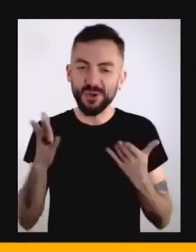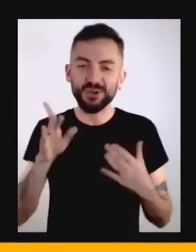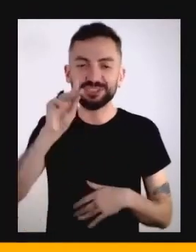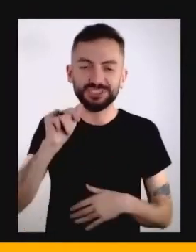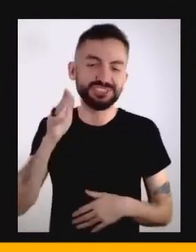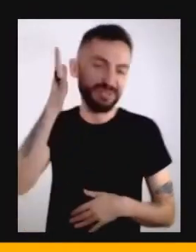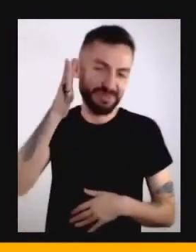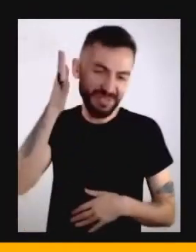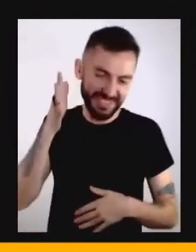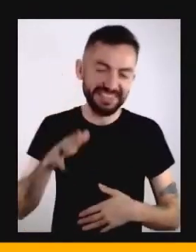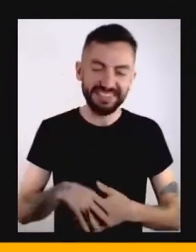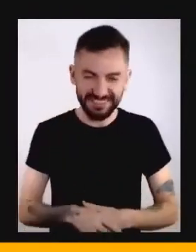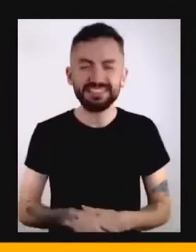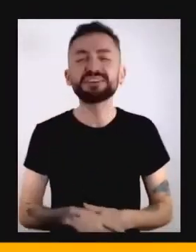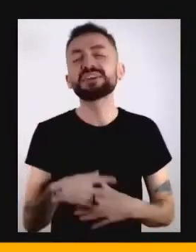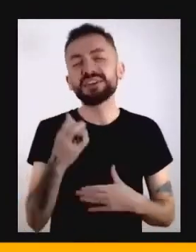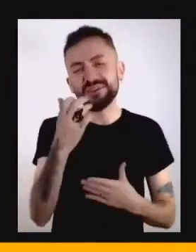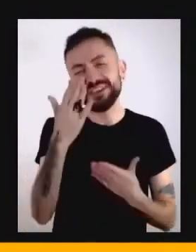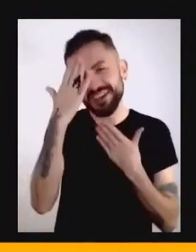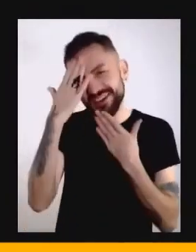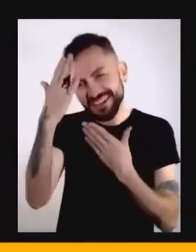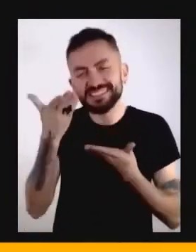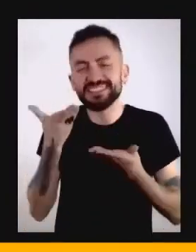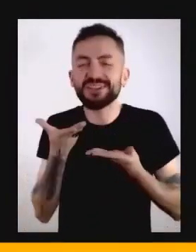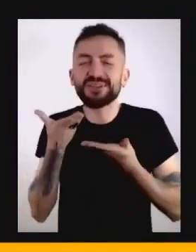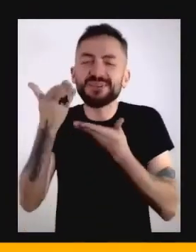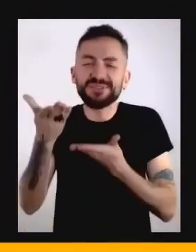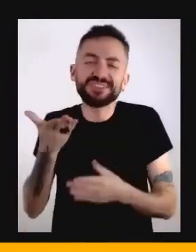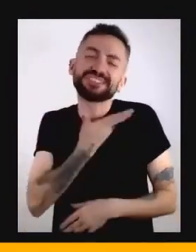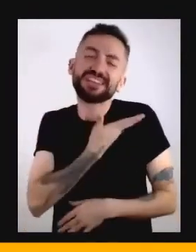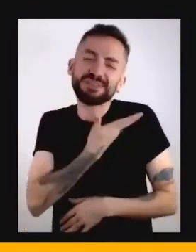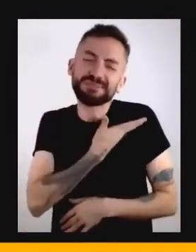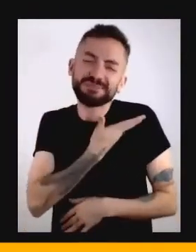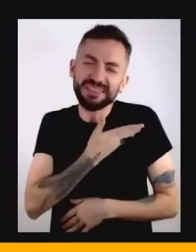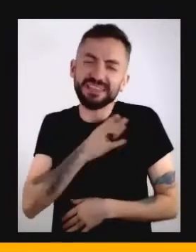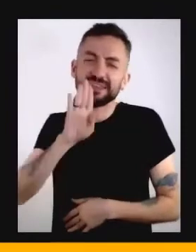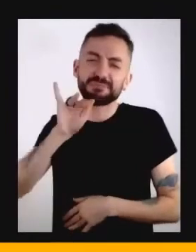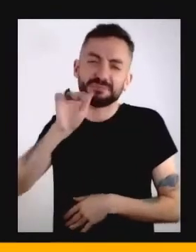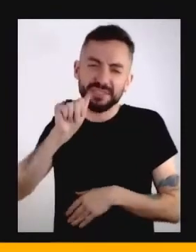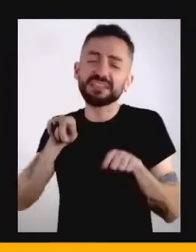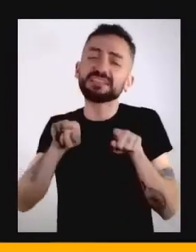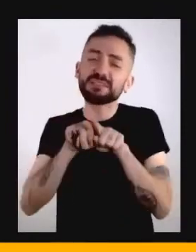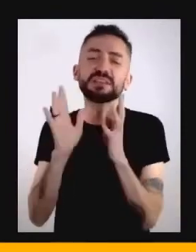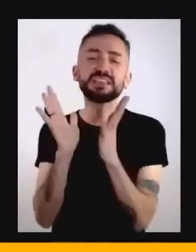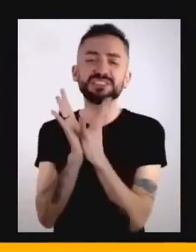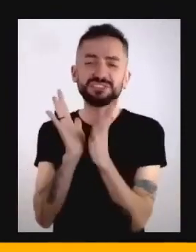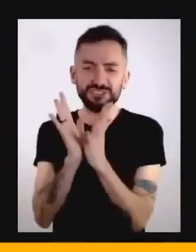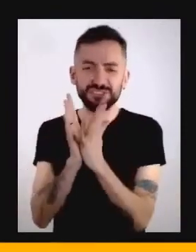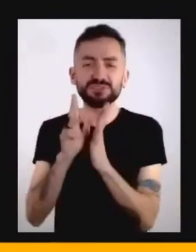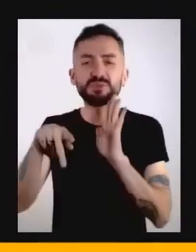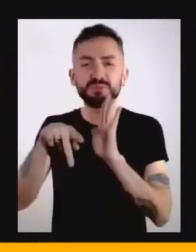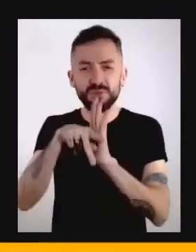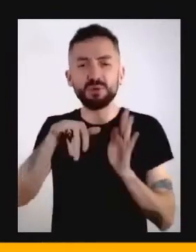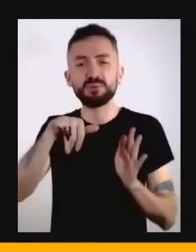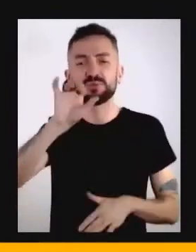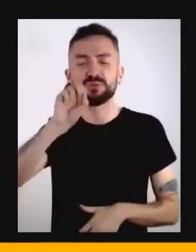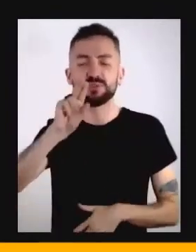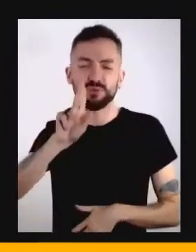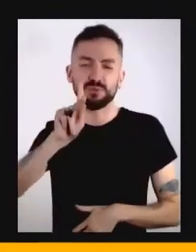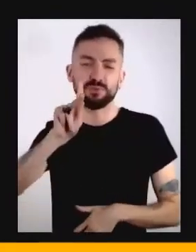agradecer o convite da minha amiga Bia Granja, de todo o time da UPIX, para a gente estar